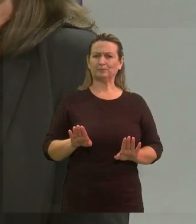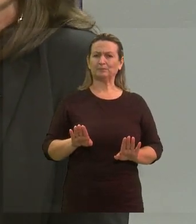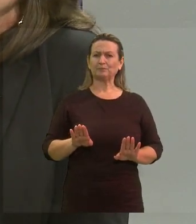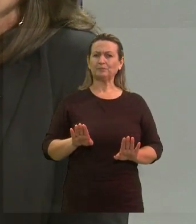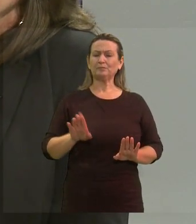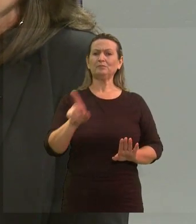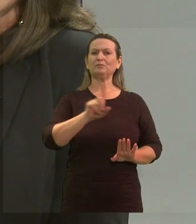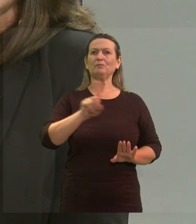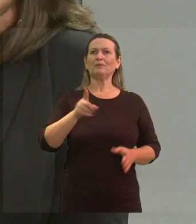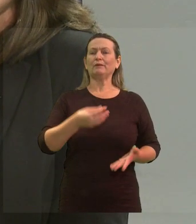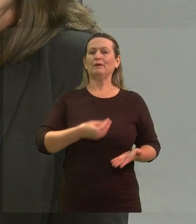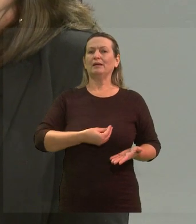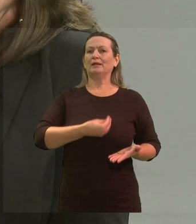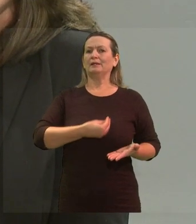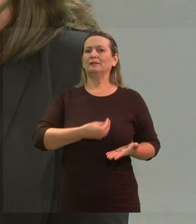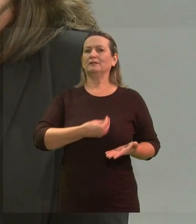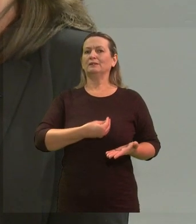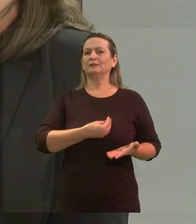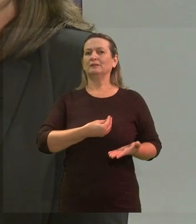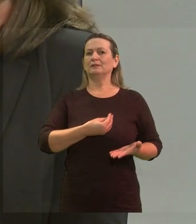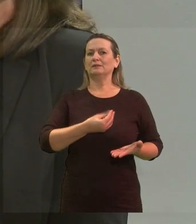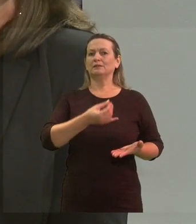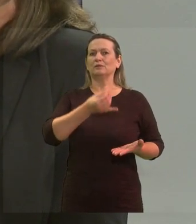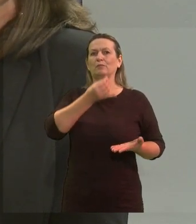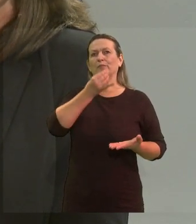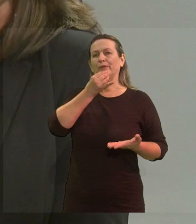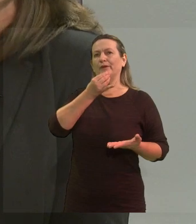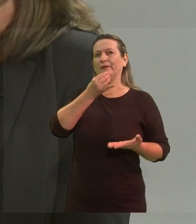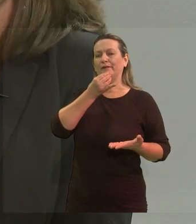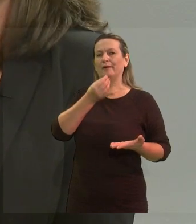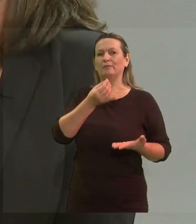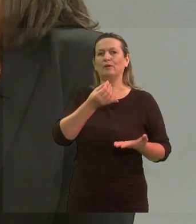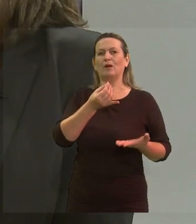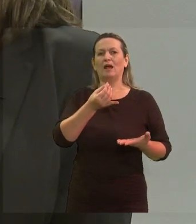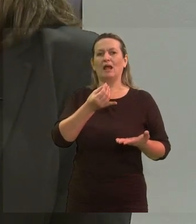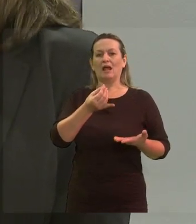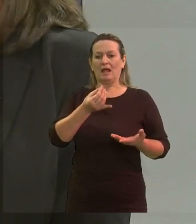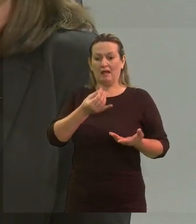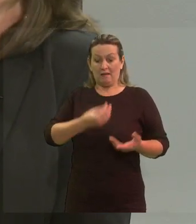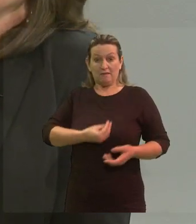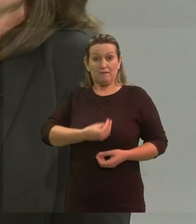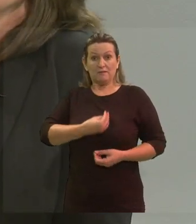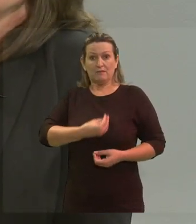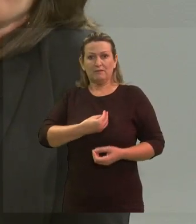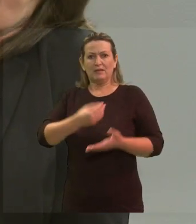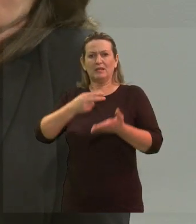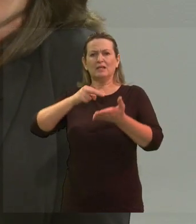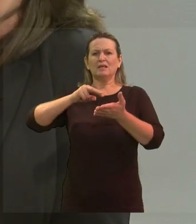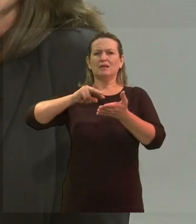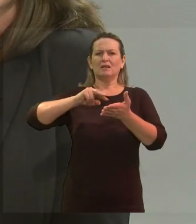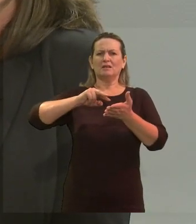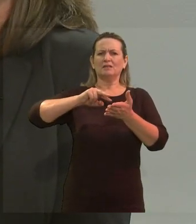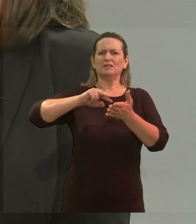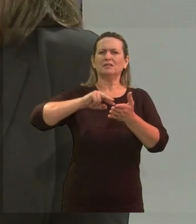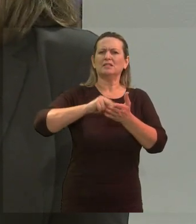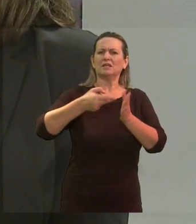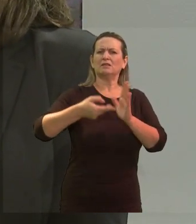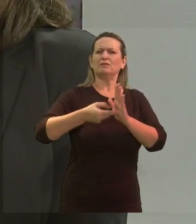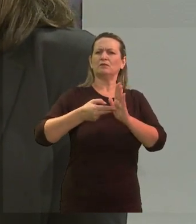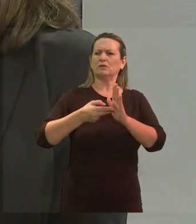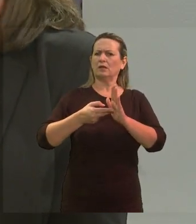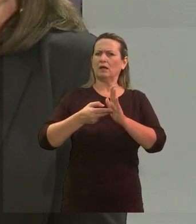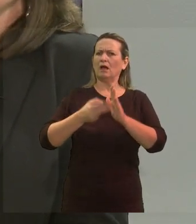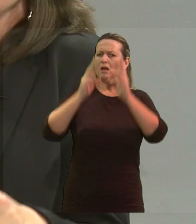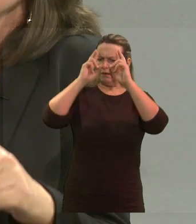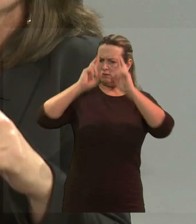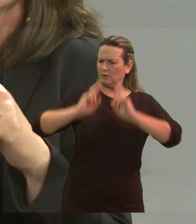no sentido, é, esse hedonismo, assim, que ser, viver é, né, você tem as